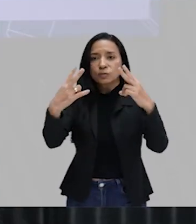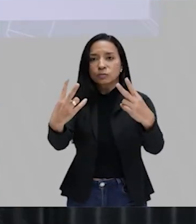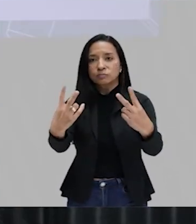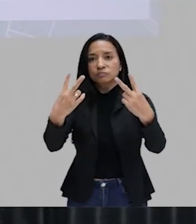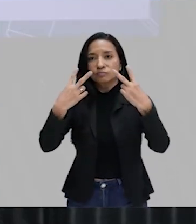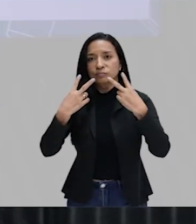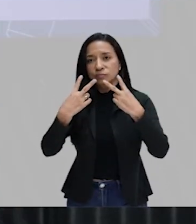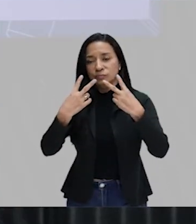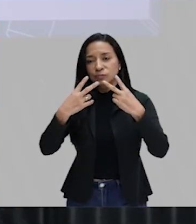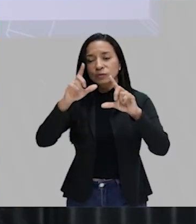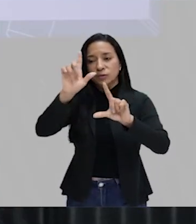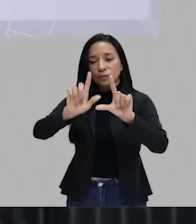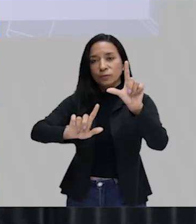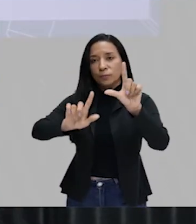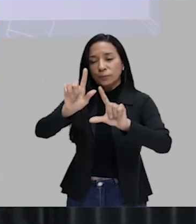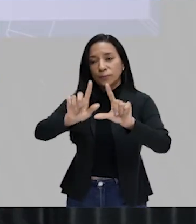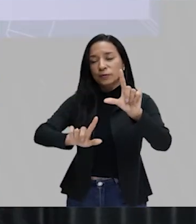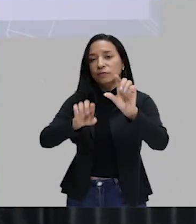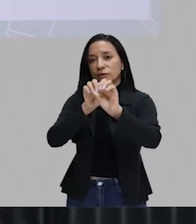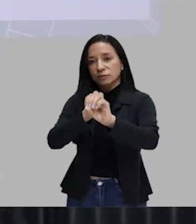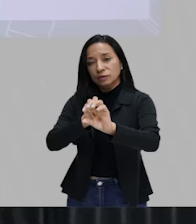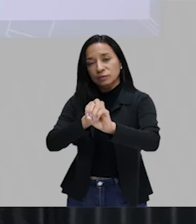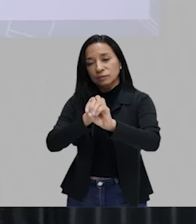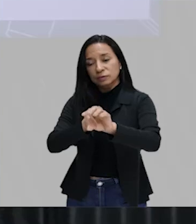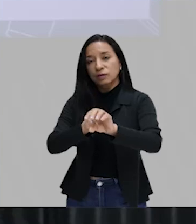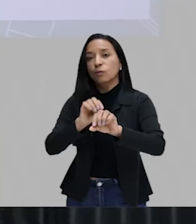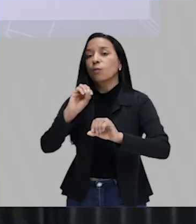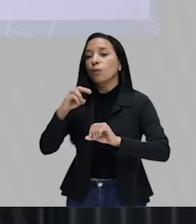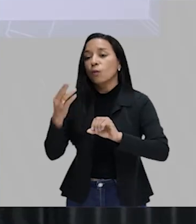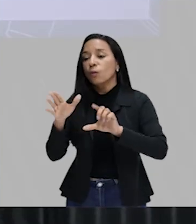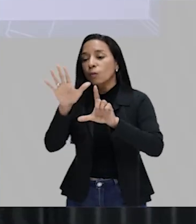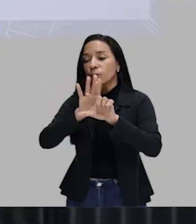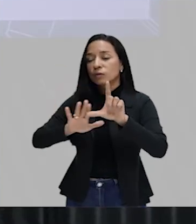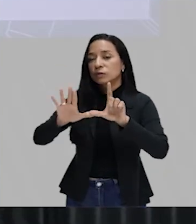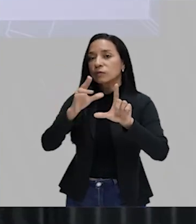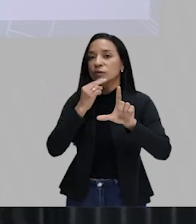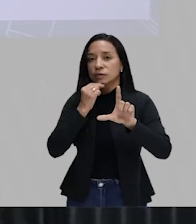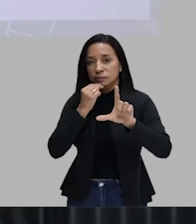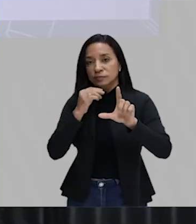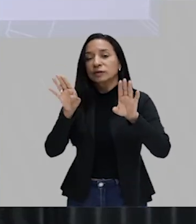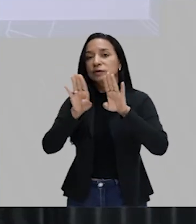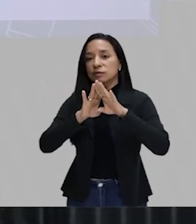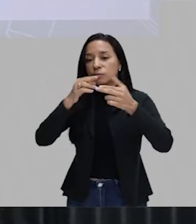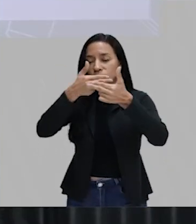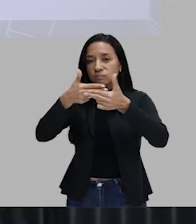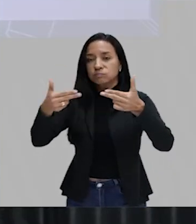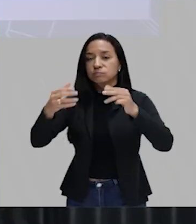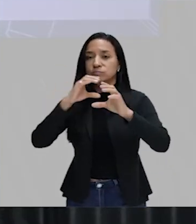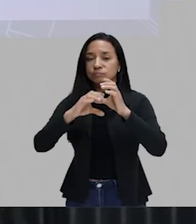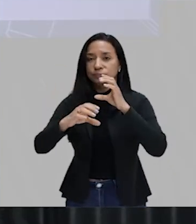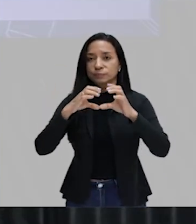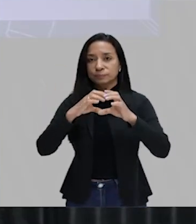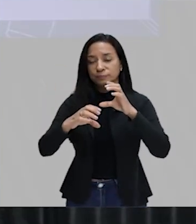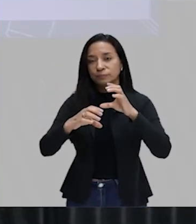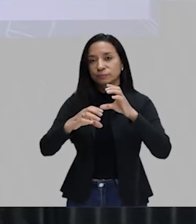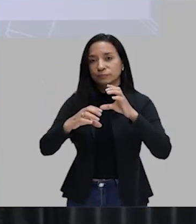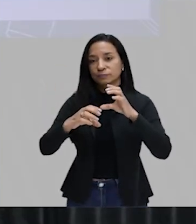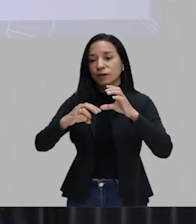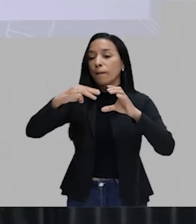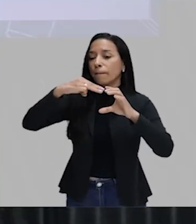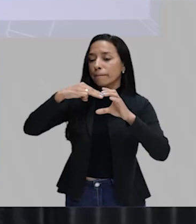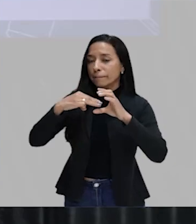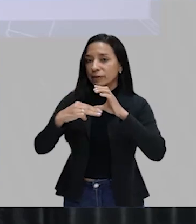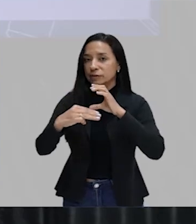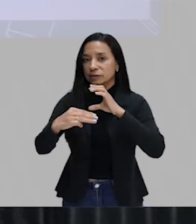TV Educação ou pela plataforma do Salve Dias, também é um elemento da comunicação. Certo? A mensagem,